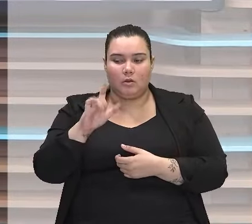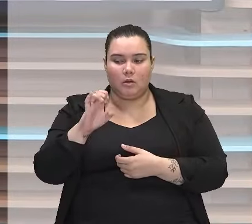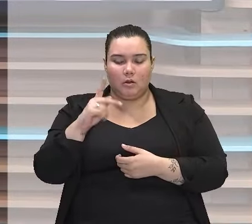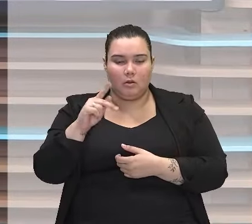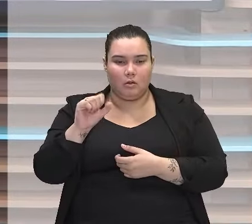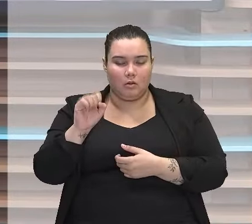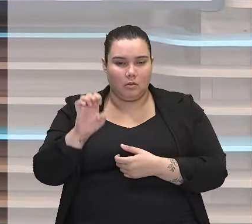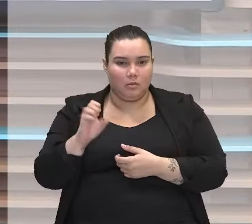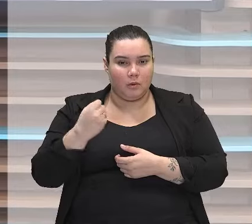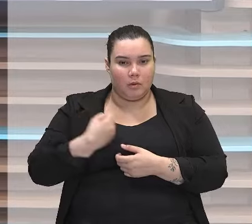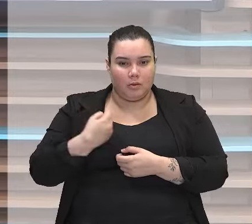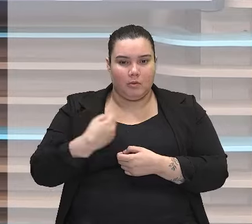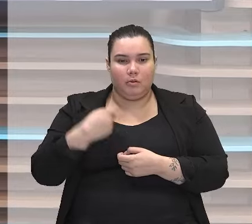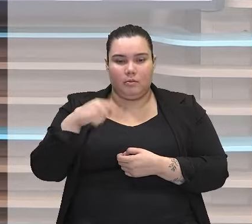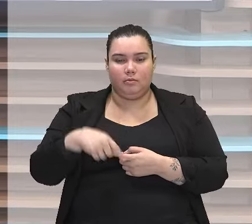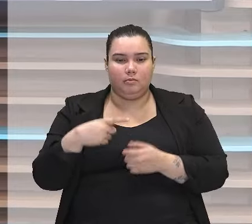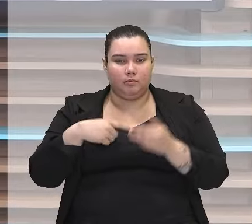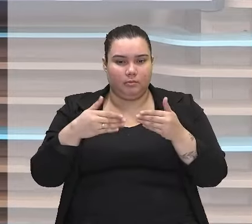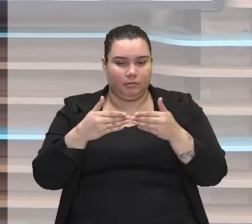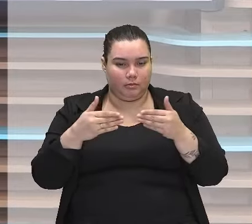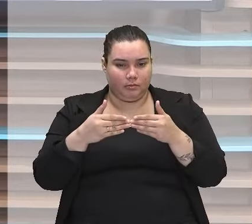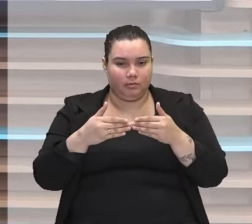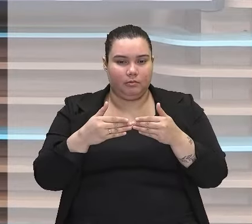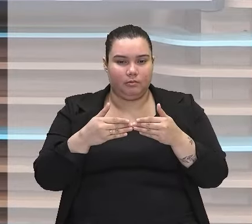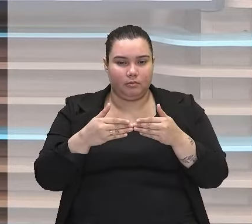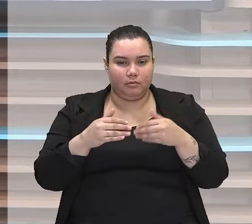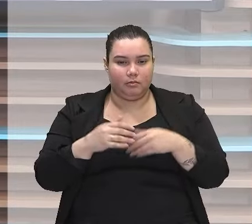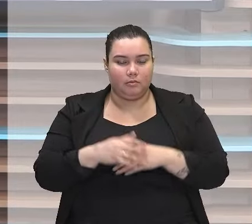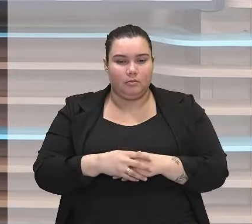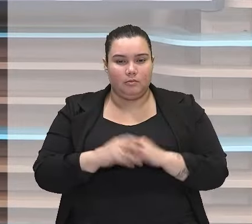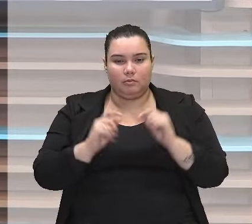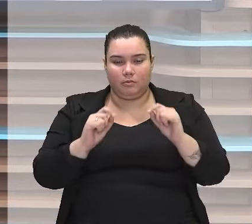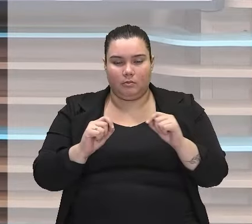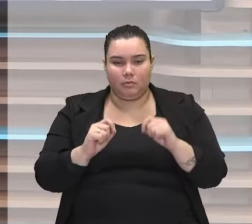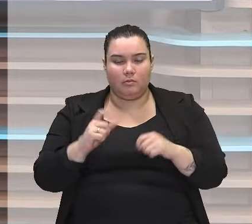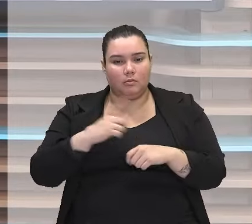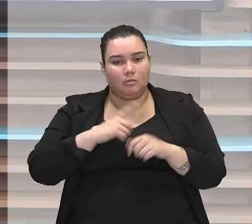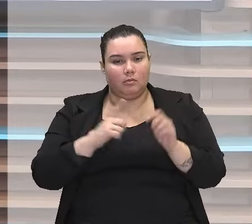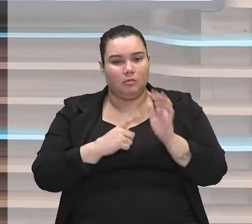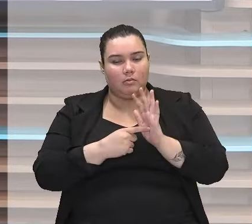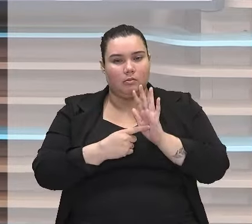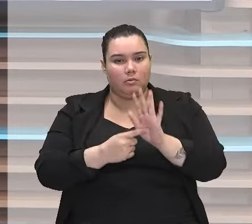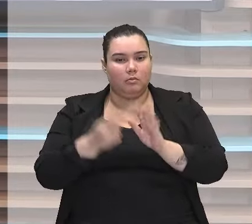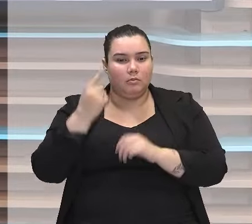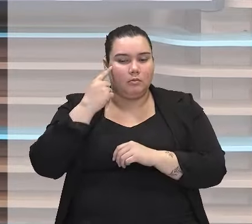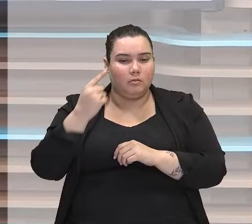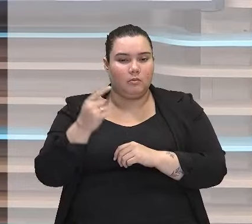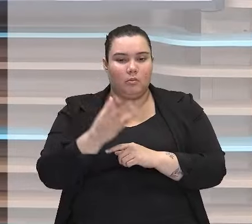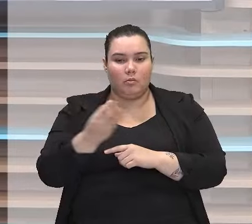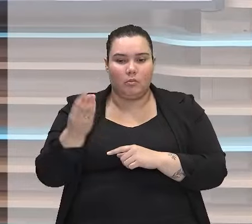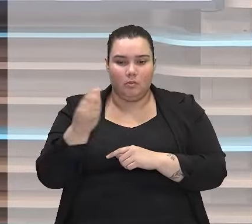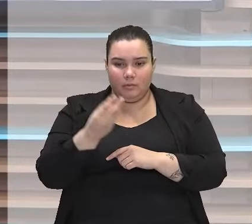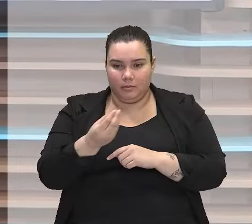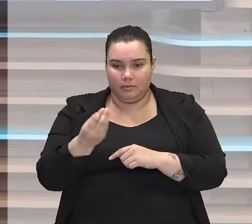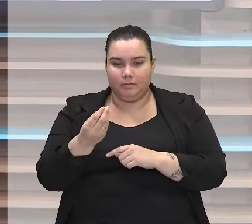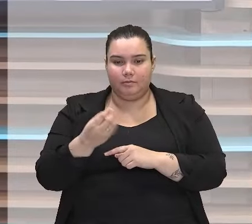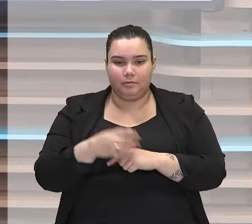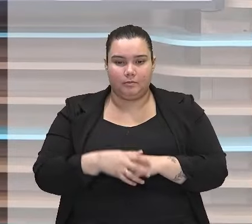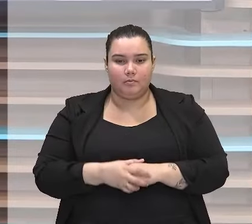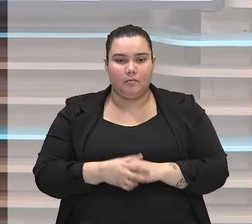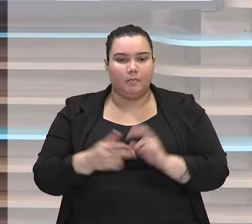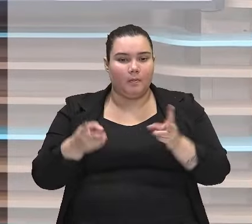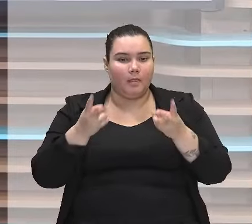é exatamente quando a tem essa concordância. De que vai trazer para a gente uma ideia de plural. Observem que